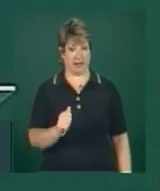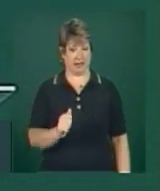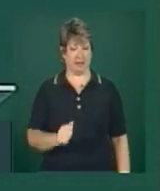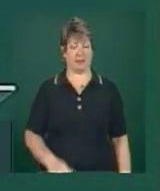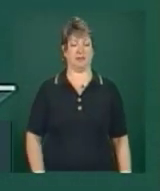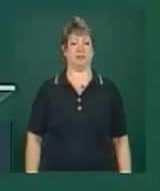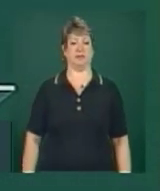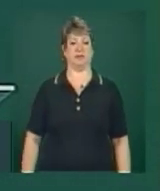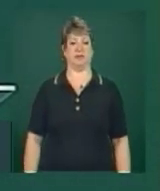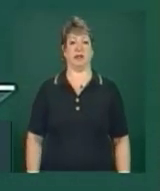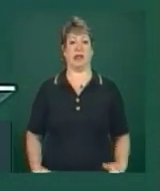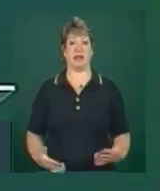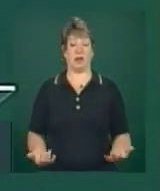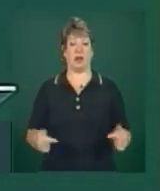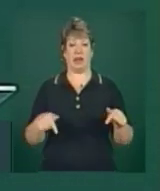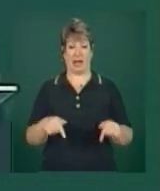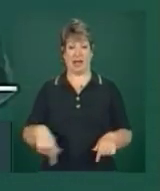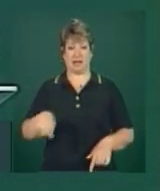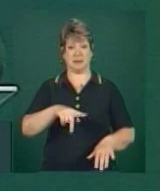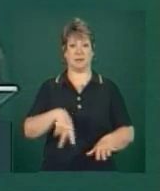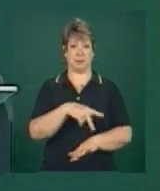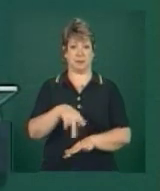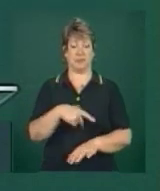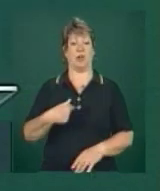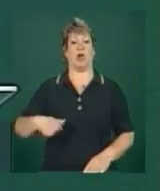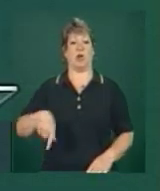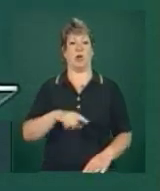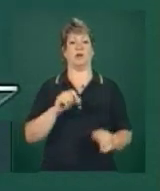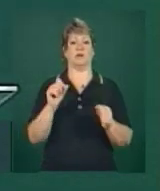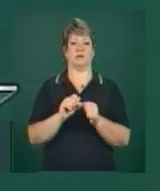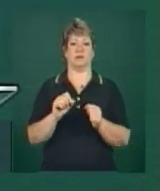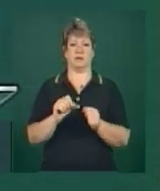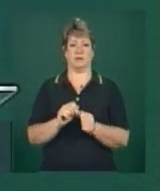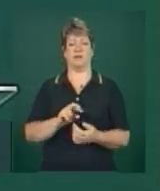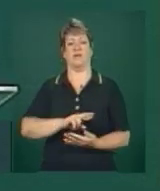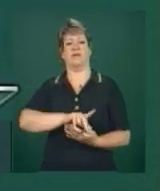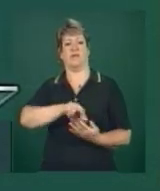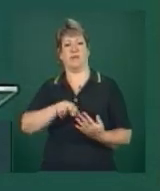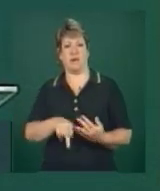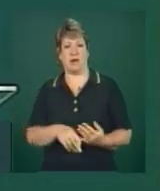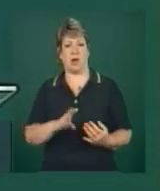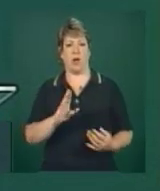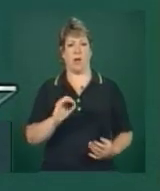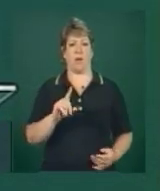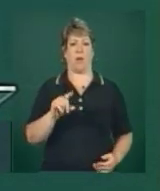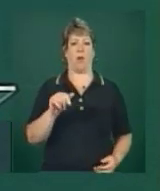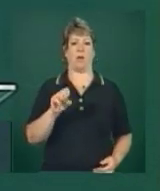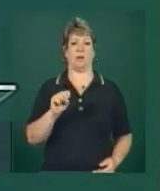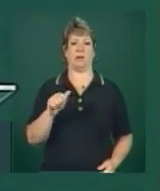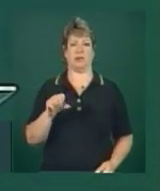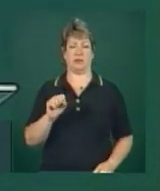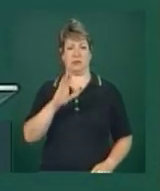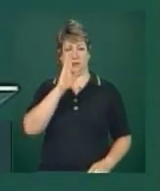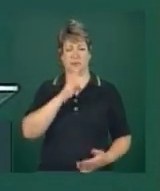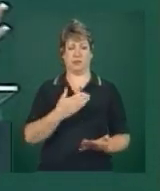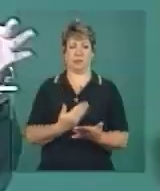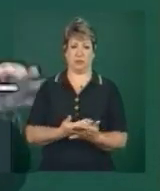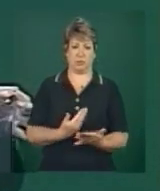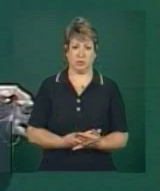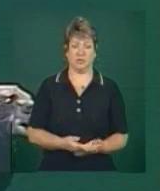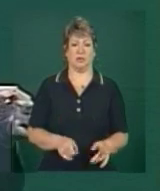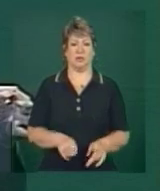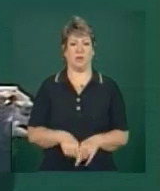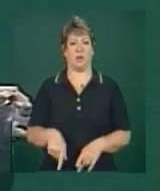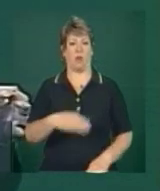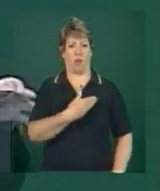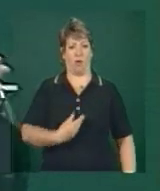com esses países, nós estabelecemos várias bolsas. O governo federal vai cobrir